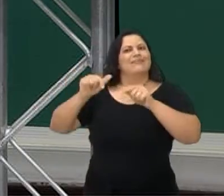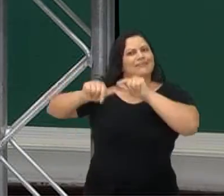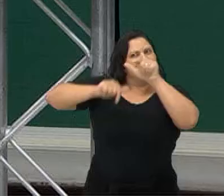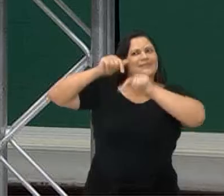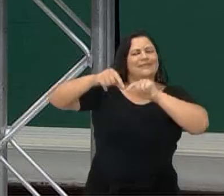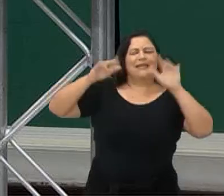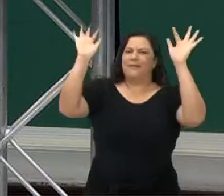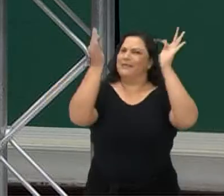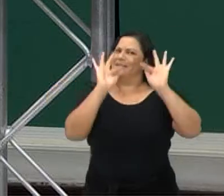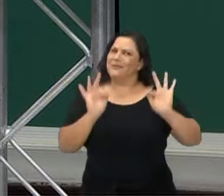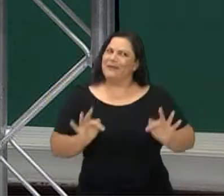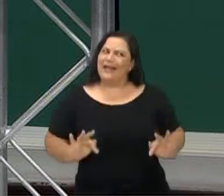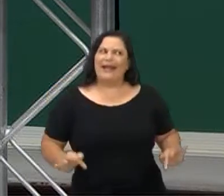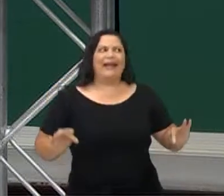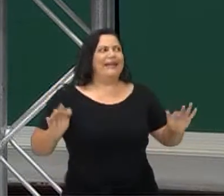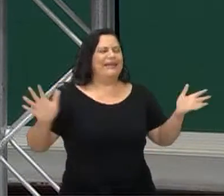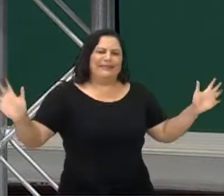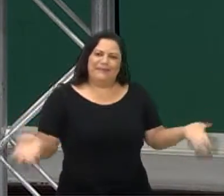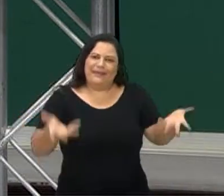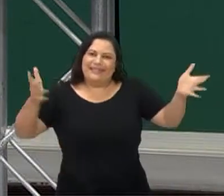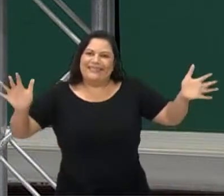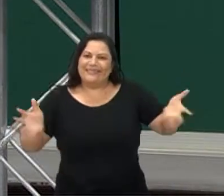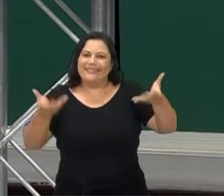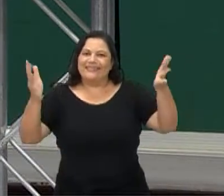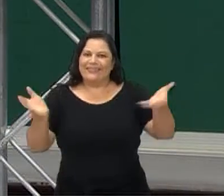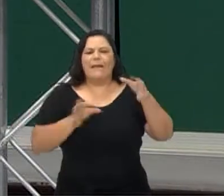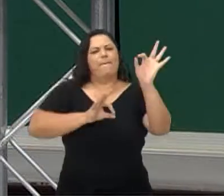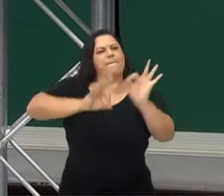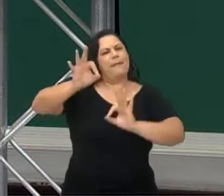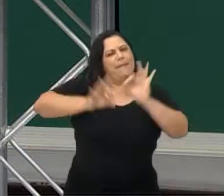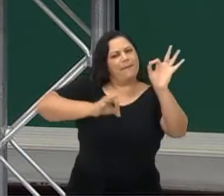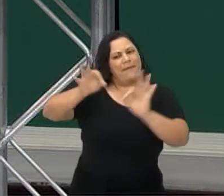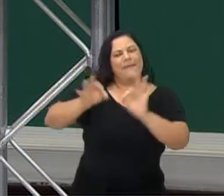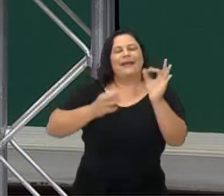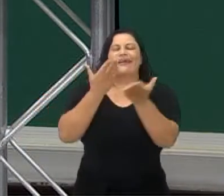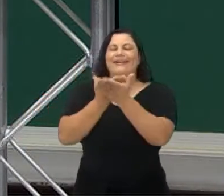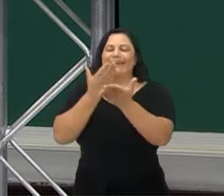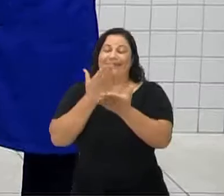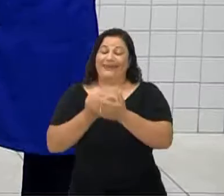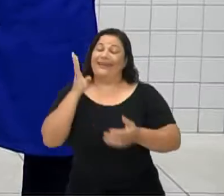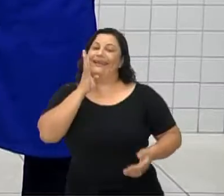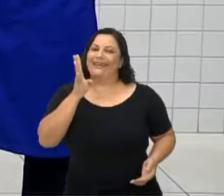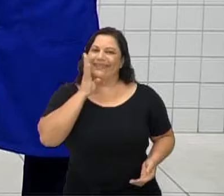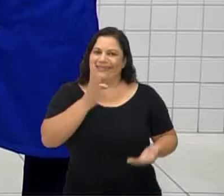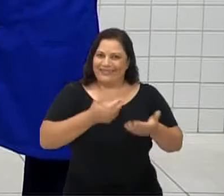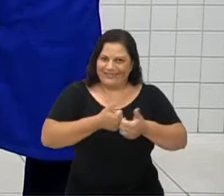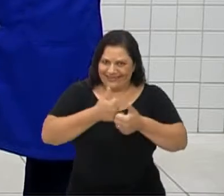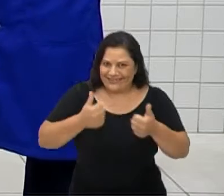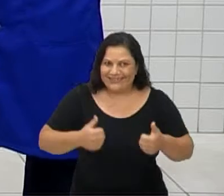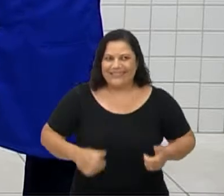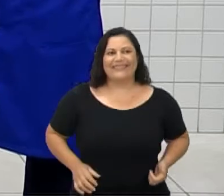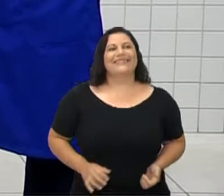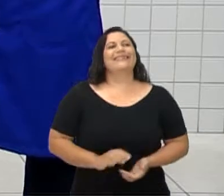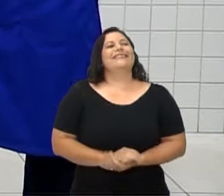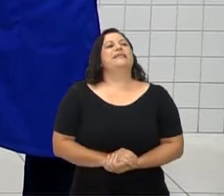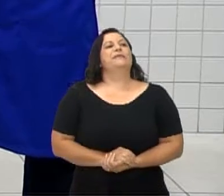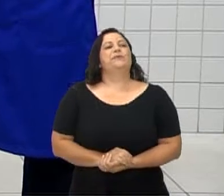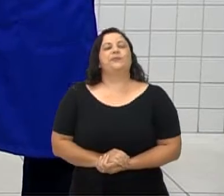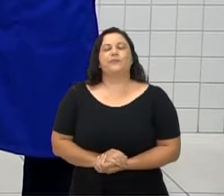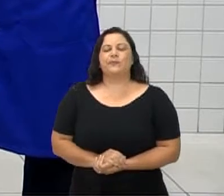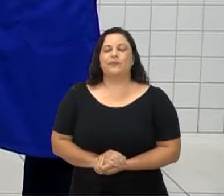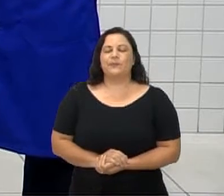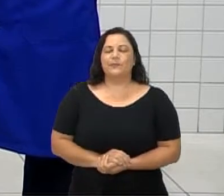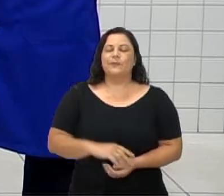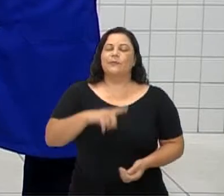felizes, mais contentes e mais animados pra planejarmos aulas bem bacanas pra vocês. Temos aqui o Leonardo dos Santos Luciano também,